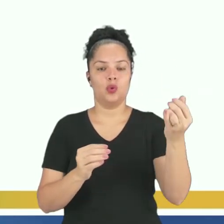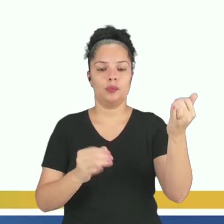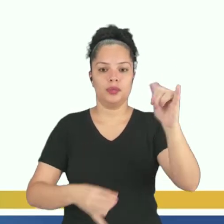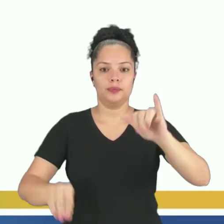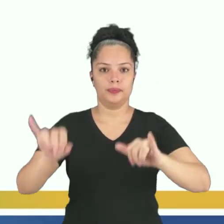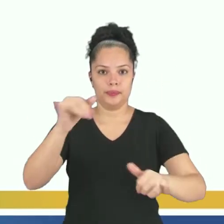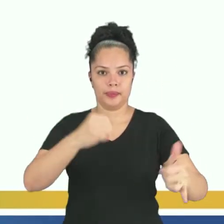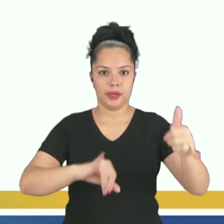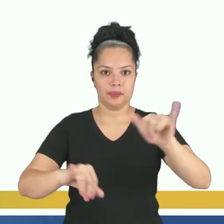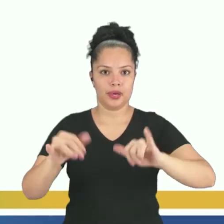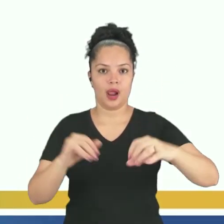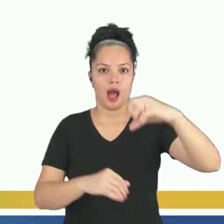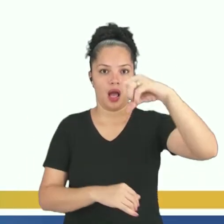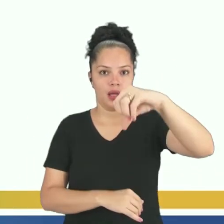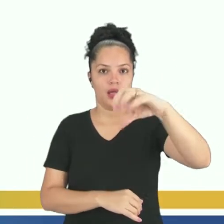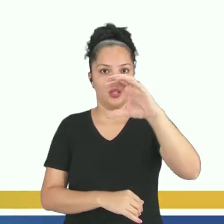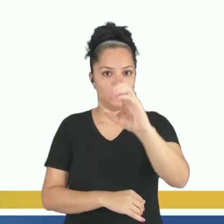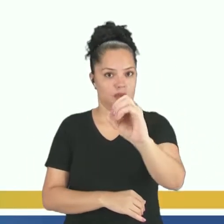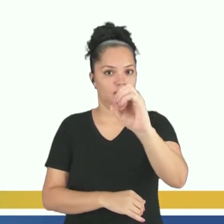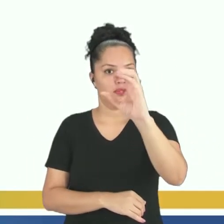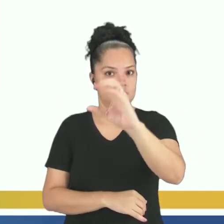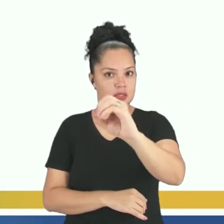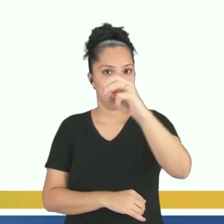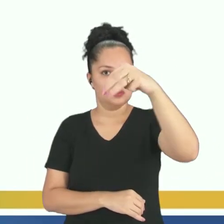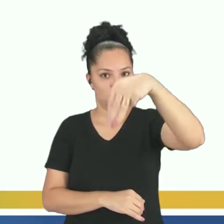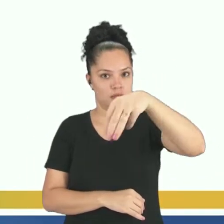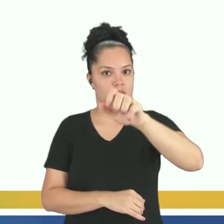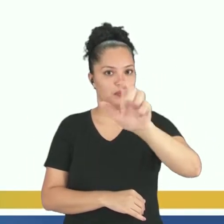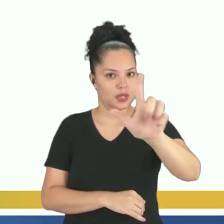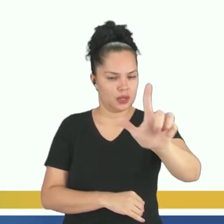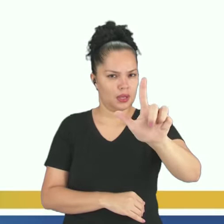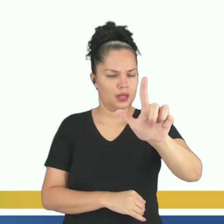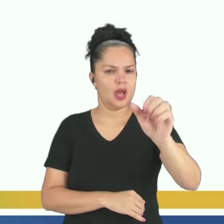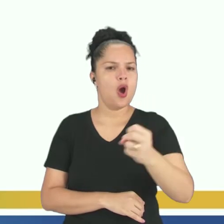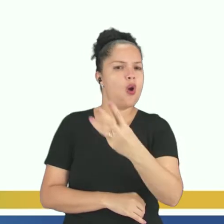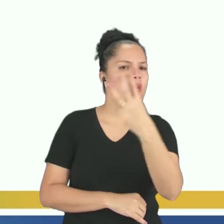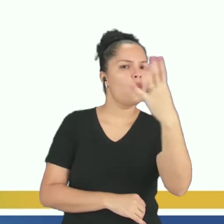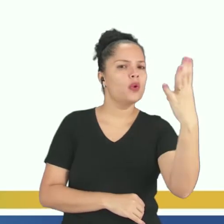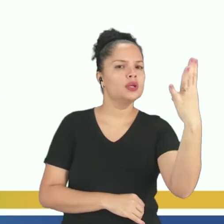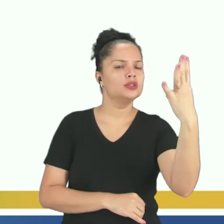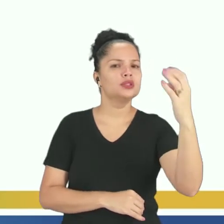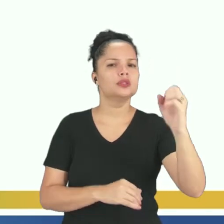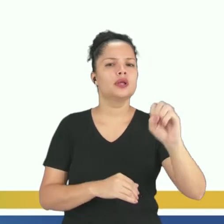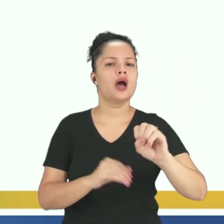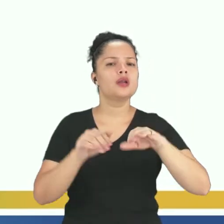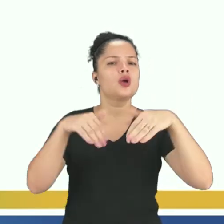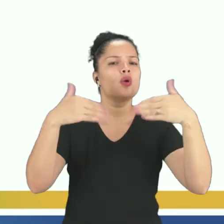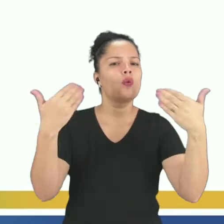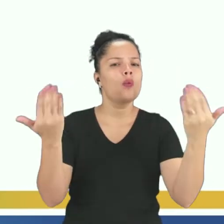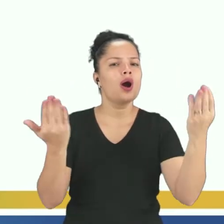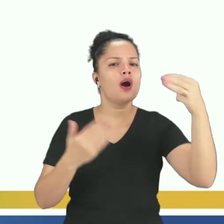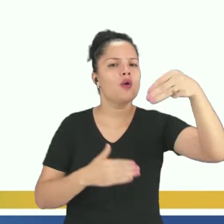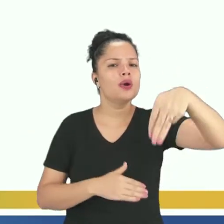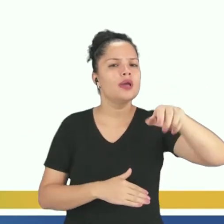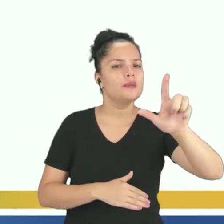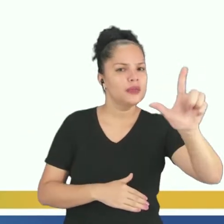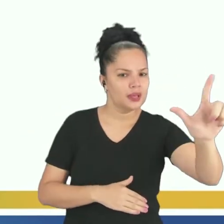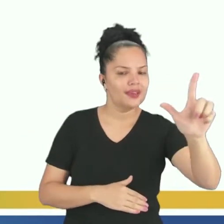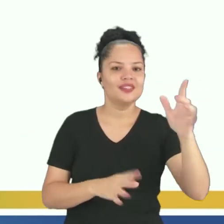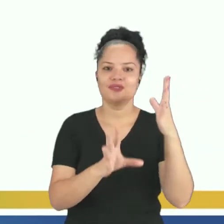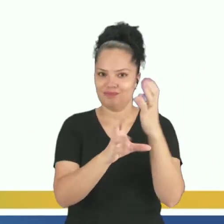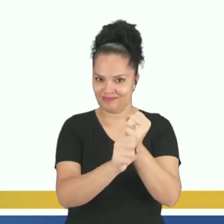é 900 ml, qual a quantidade em ml de cada substância que ele colocou? Vamos resolver?